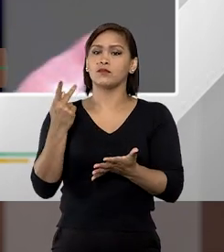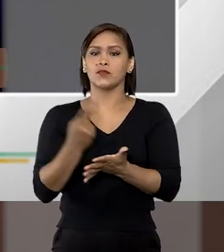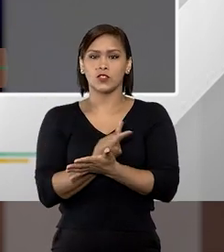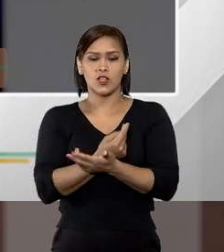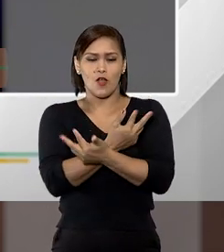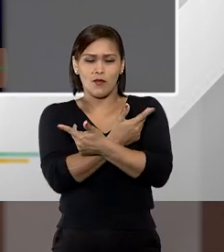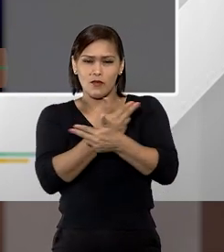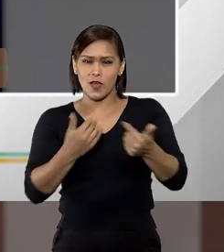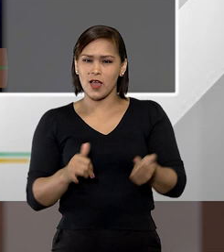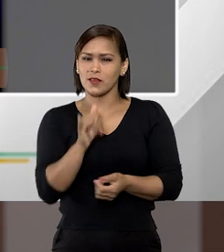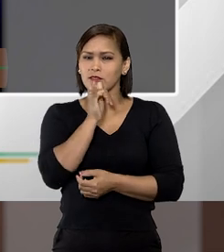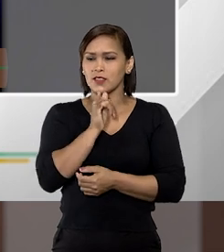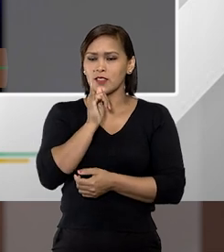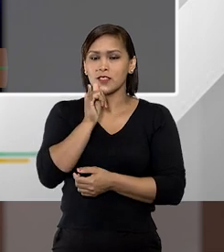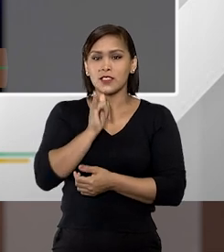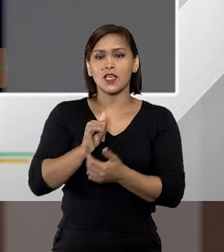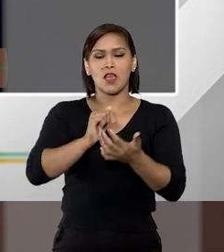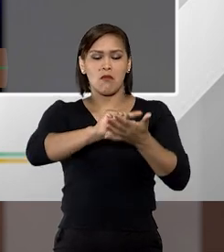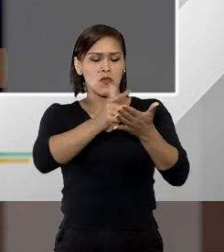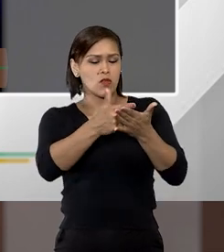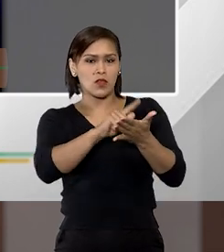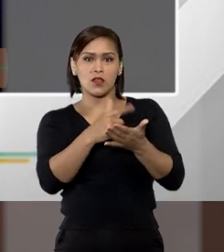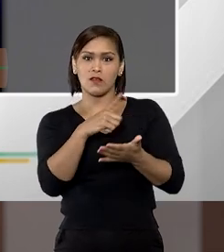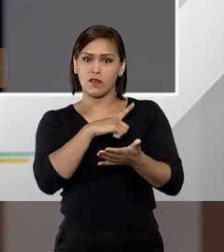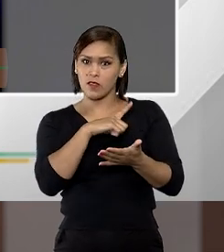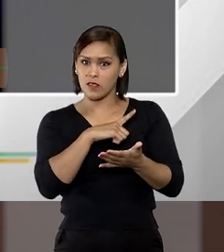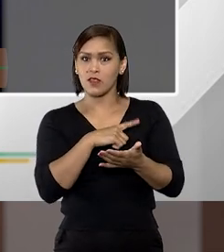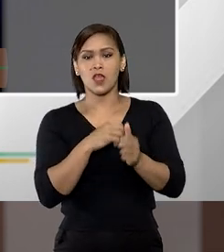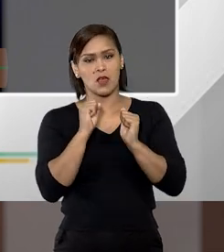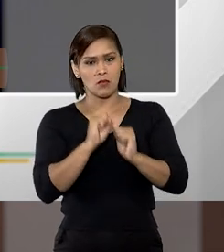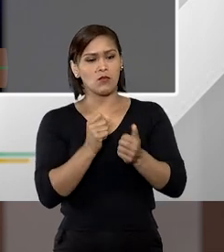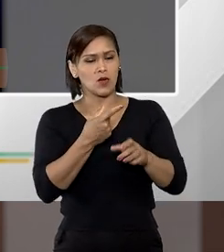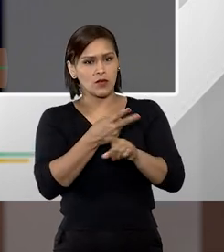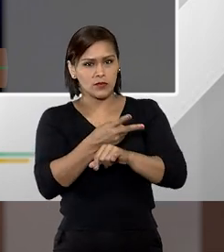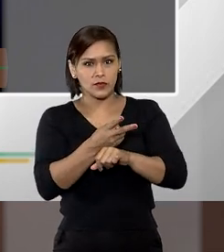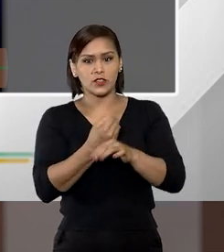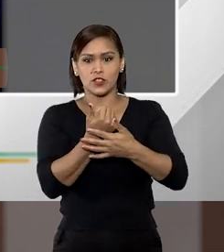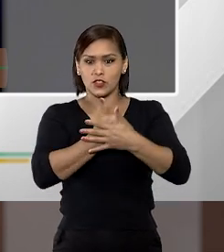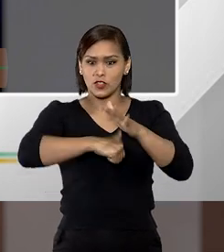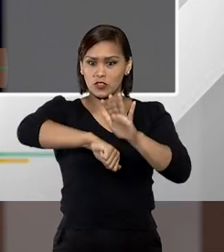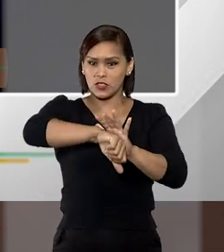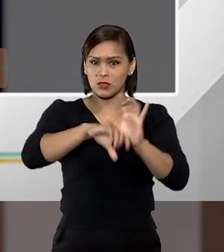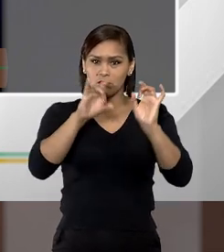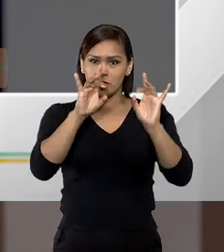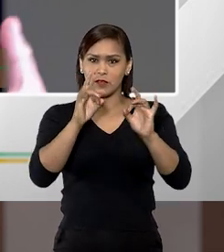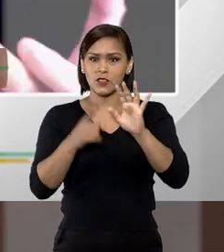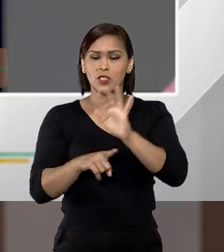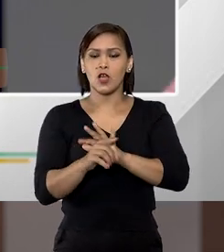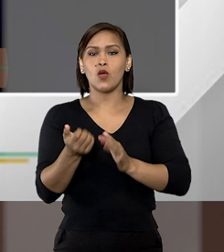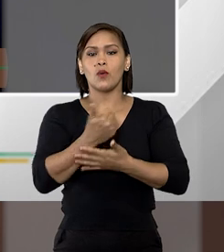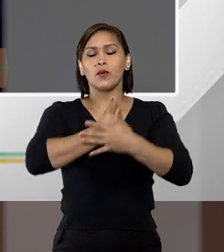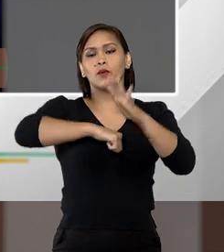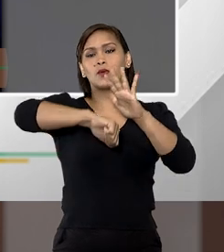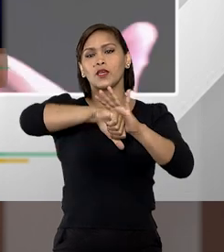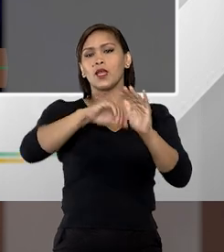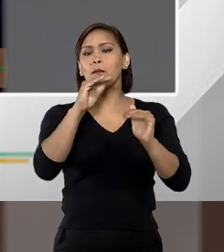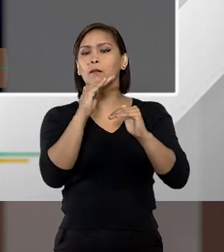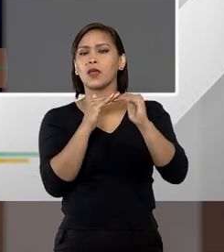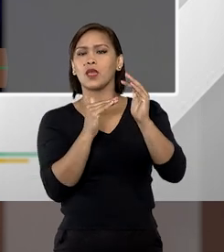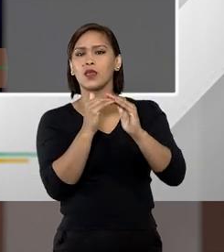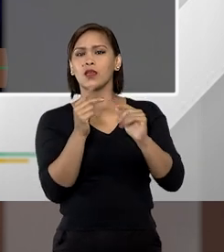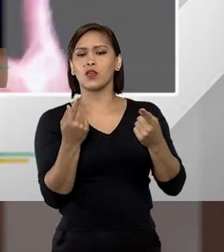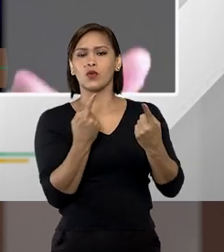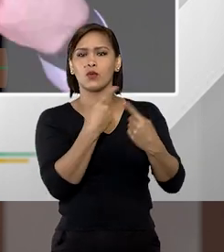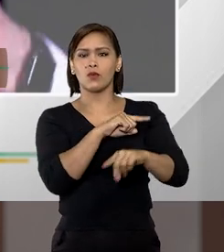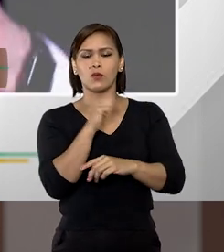inúmeros exemplos na literatura, de crime privilegiado, ou seja, o crime passional contra a